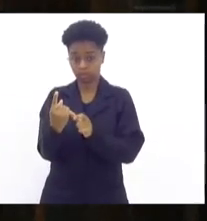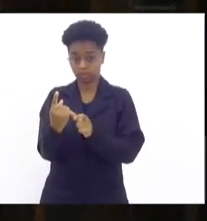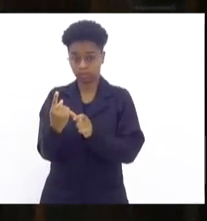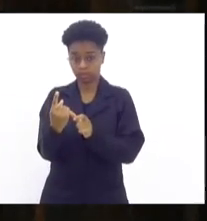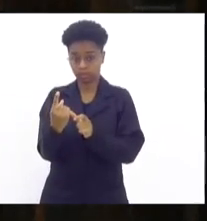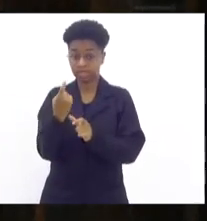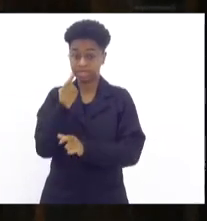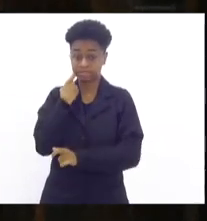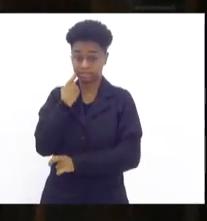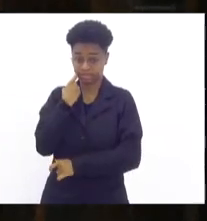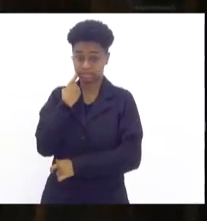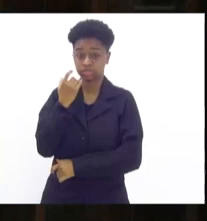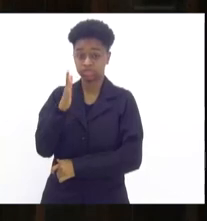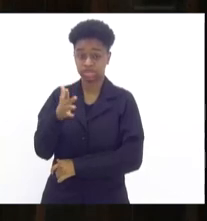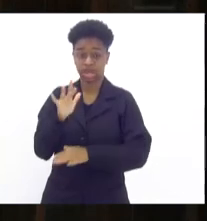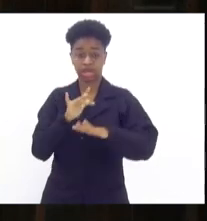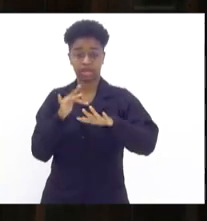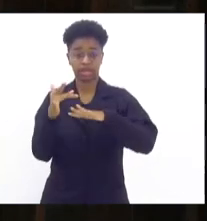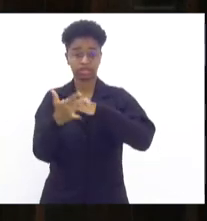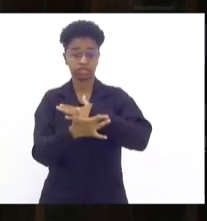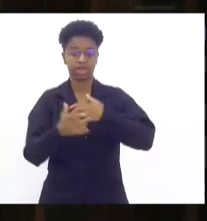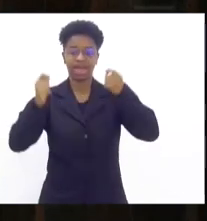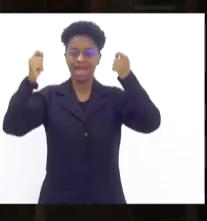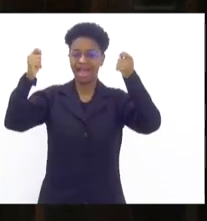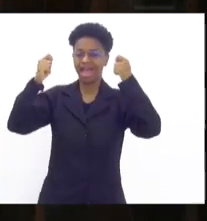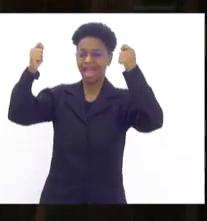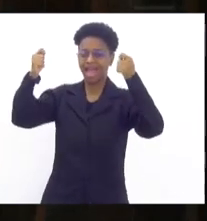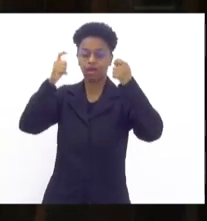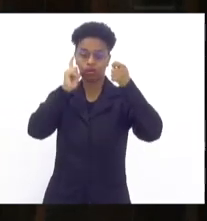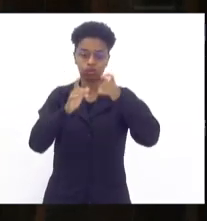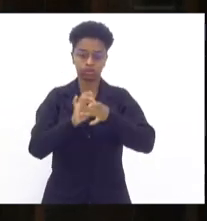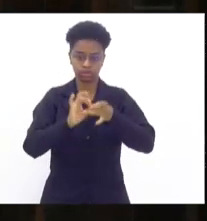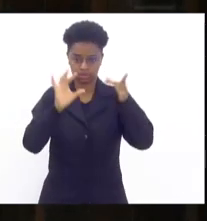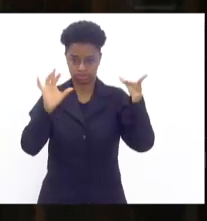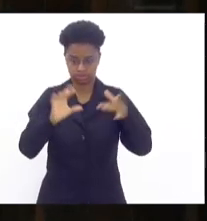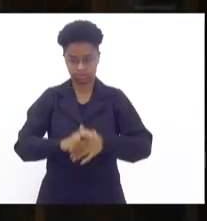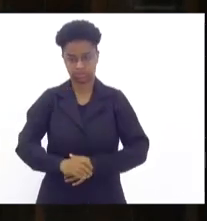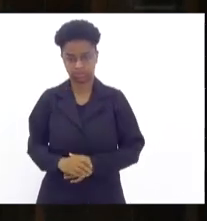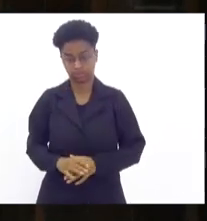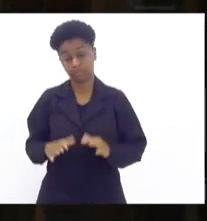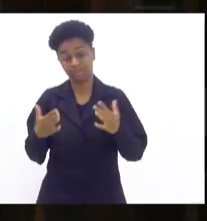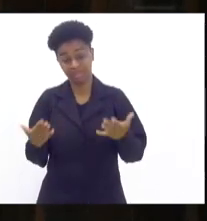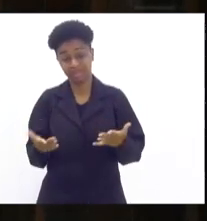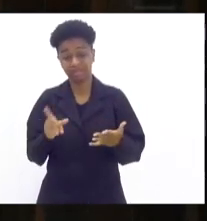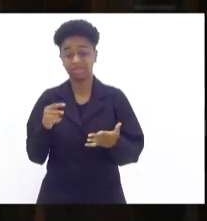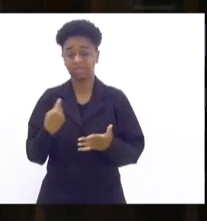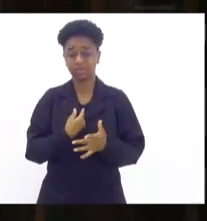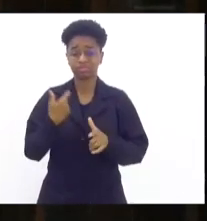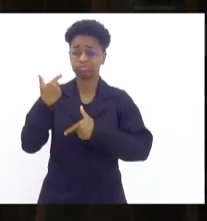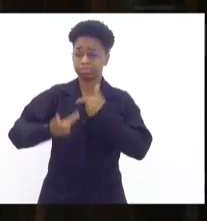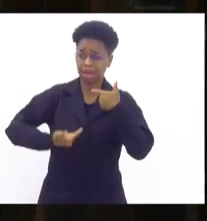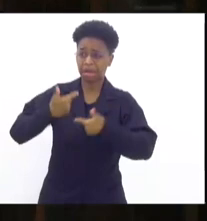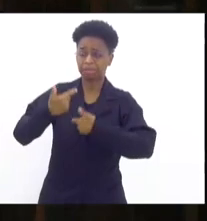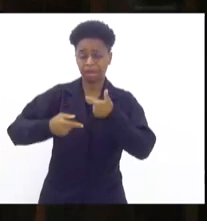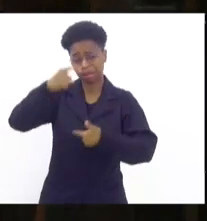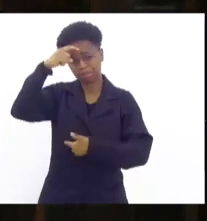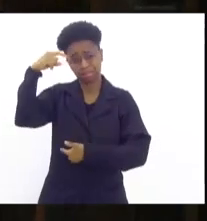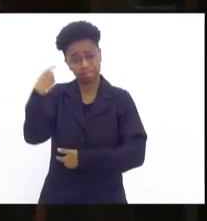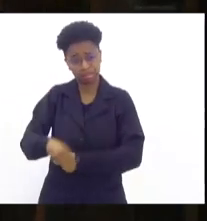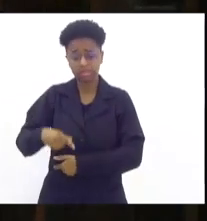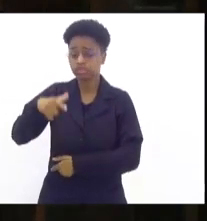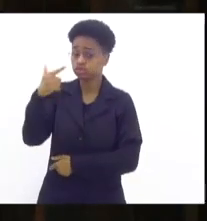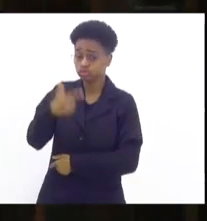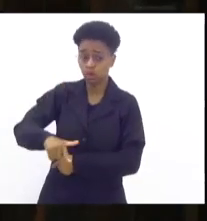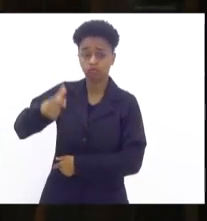sexta-feira, já estava nas redes sociais comemorando a sua liberdade. Então, gente está fazendo um retrabalho. Se critica muito